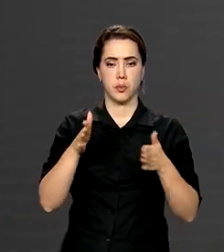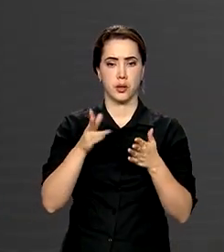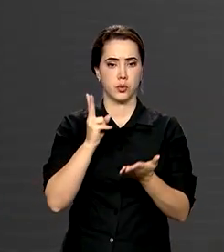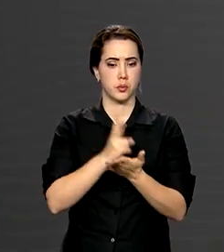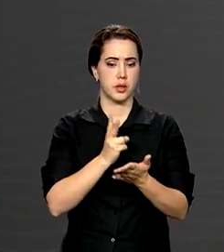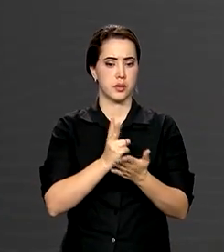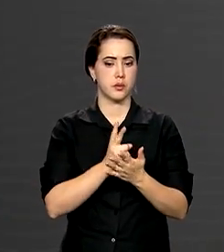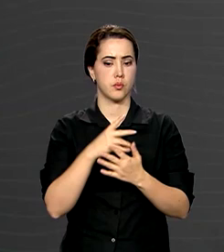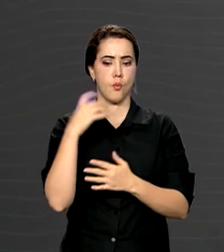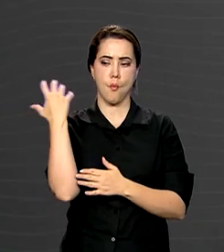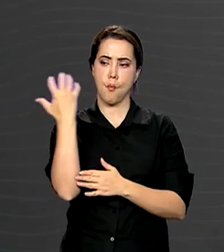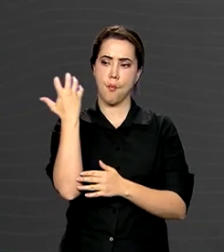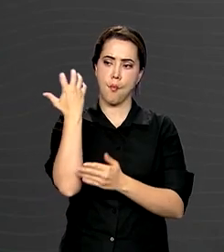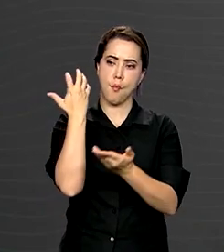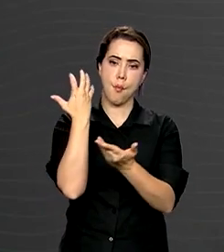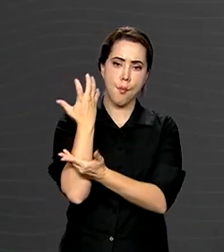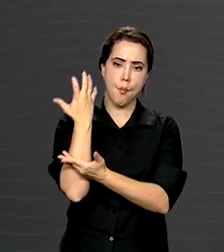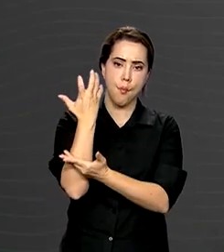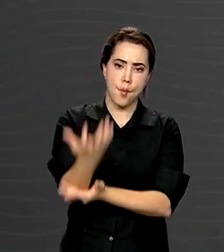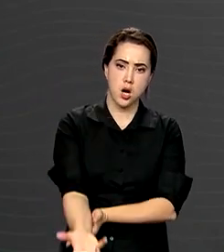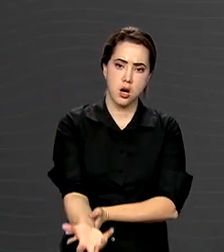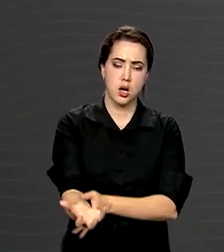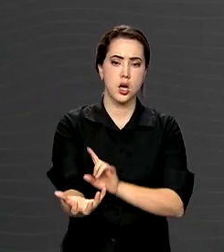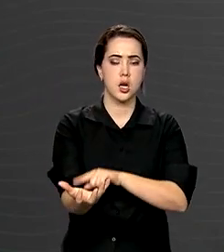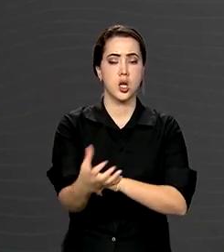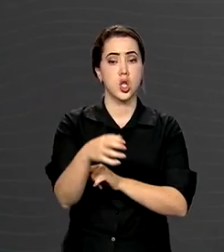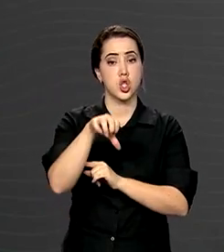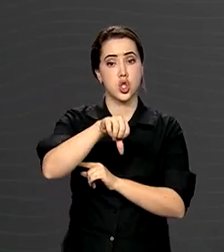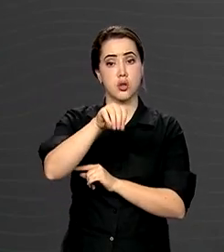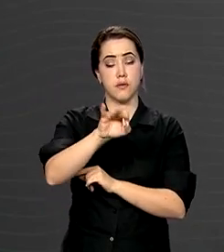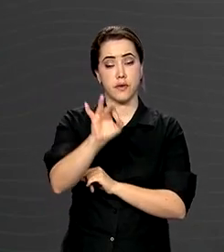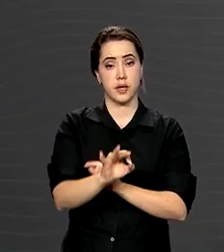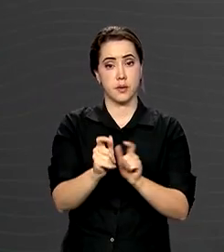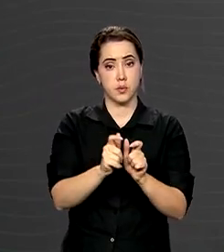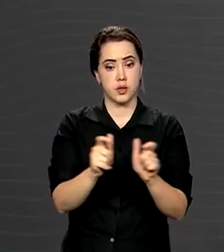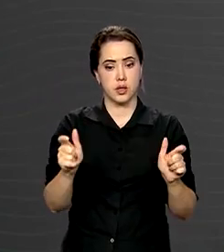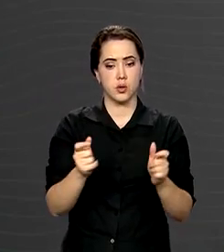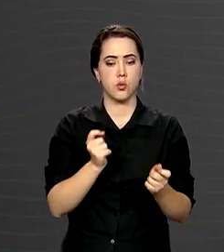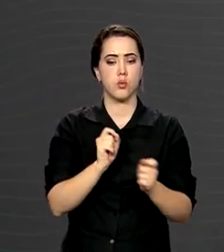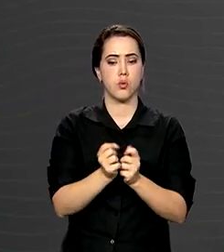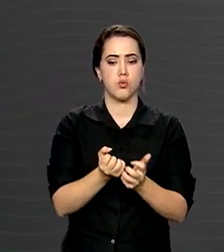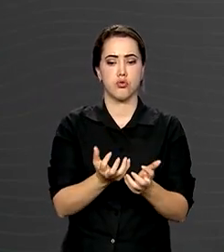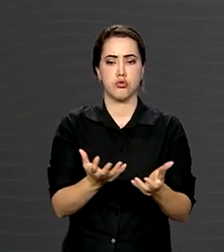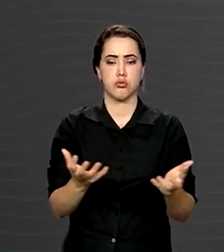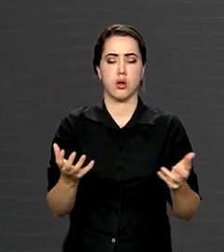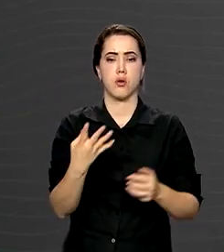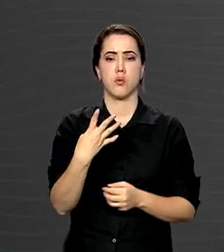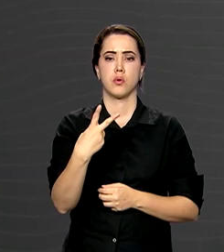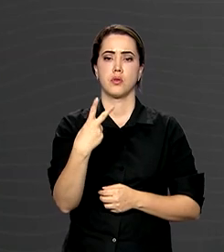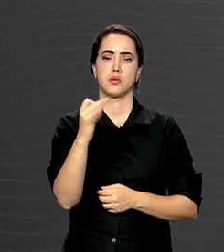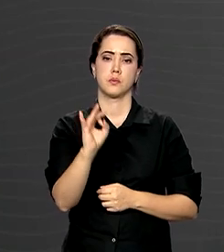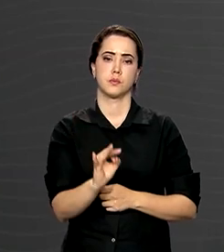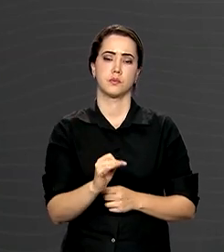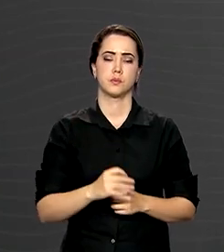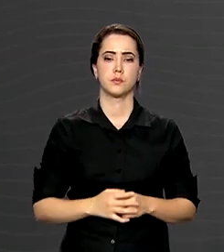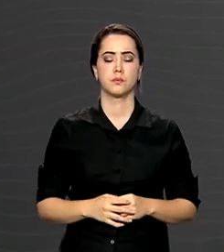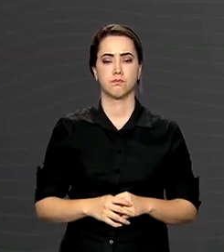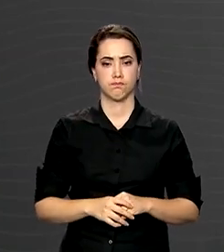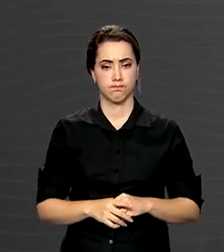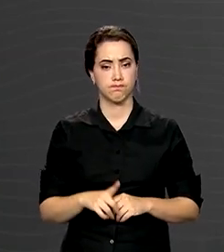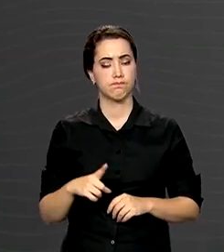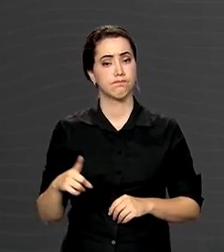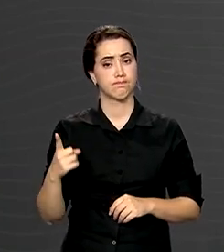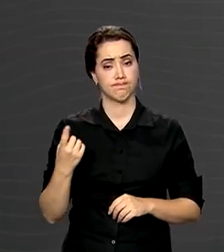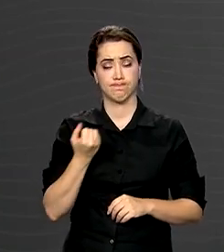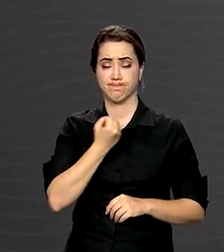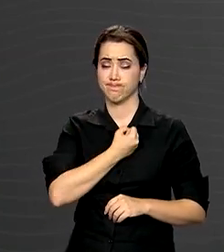o desmatamento na região aumentou 90% e a área queimada 42%. Números que,